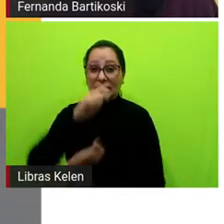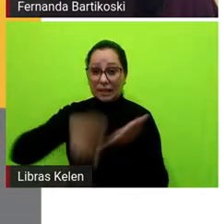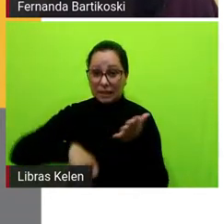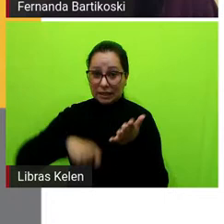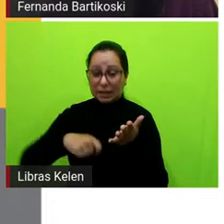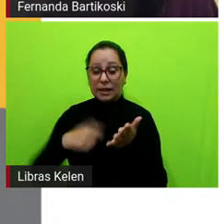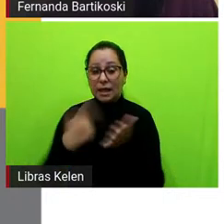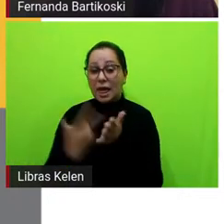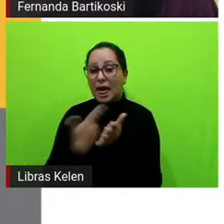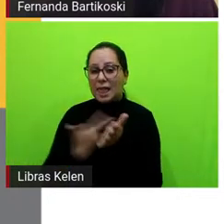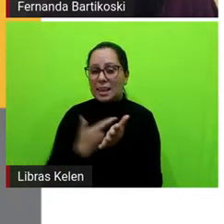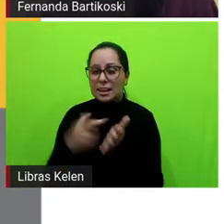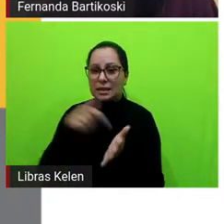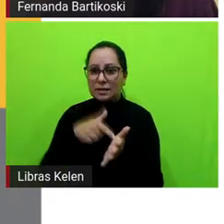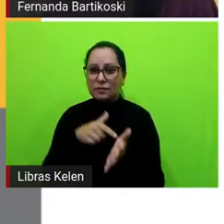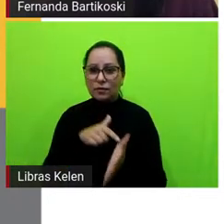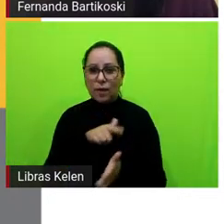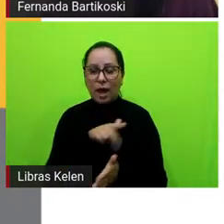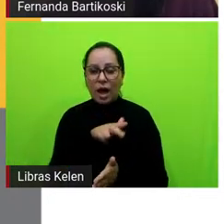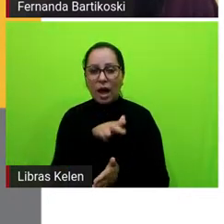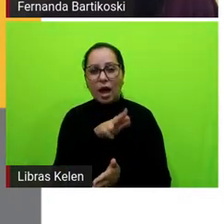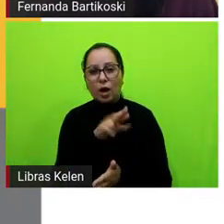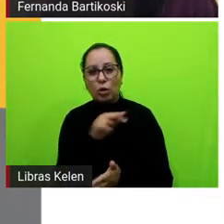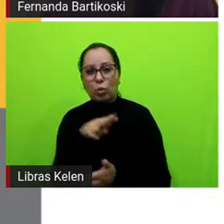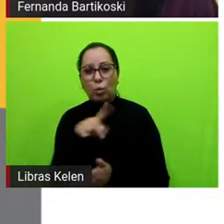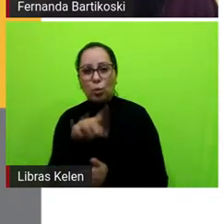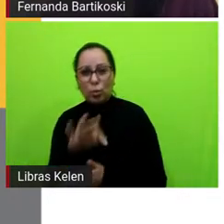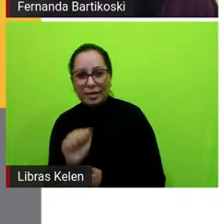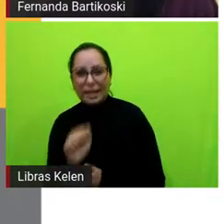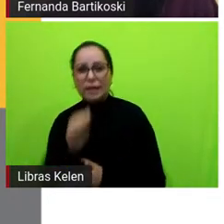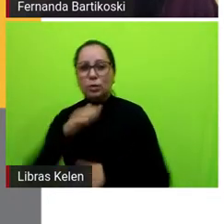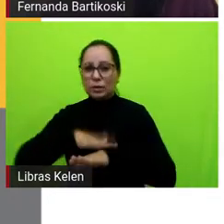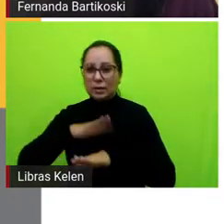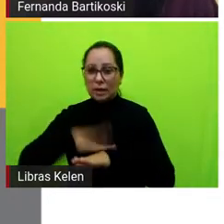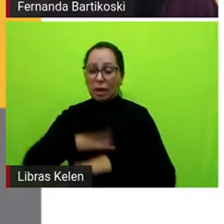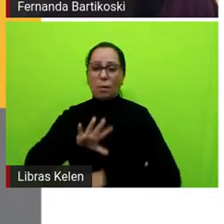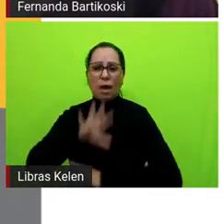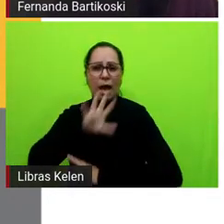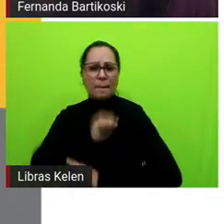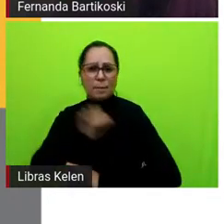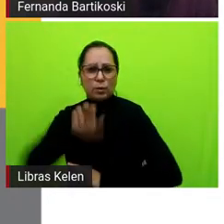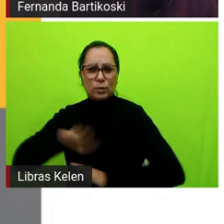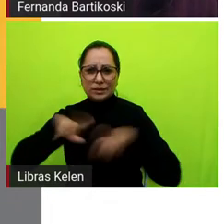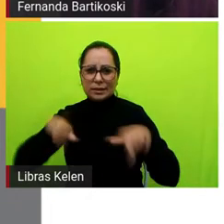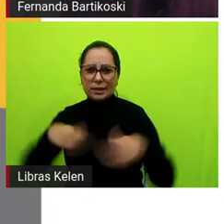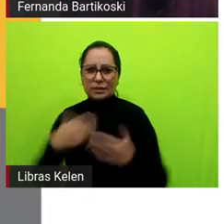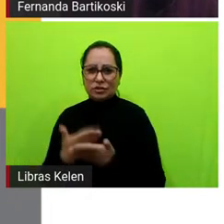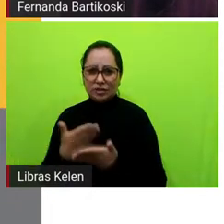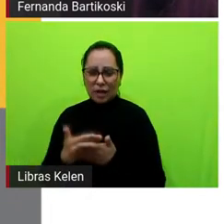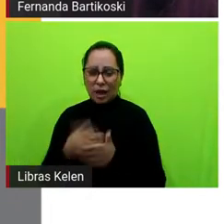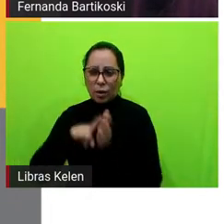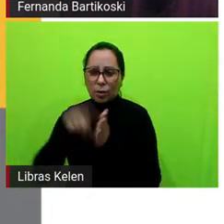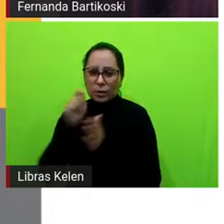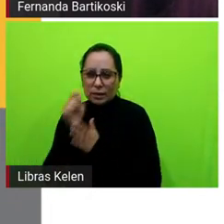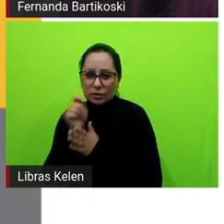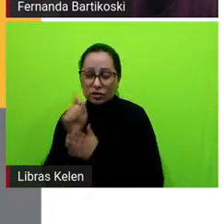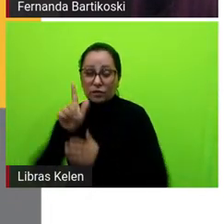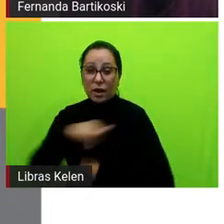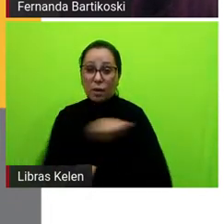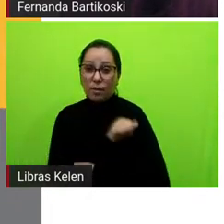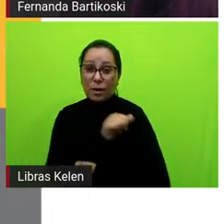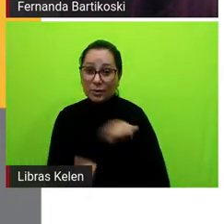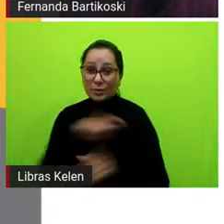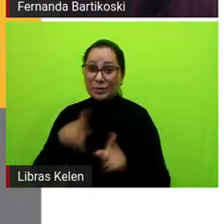viés ele amou usar em sala de aula o detetive é um aluno e a medida é modulada pelo professor